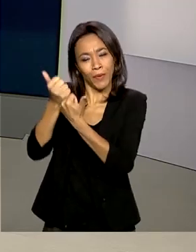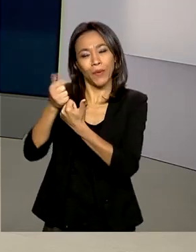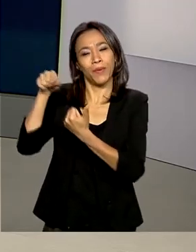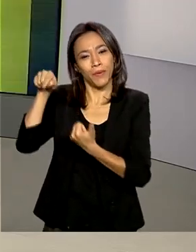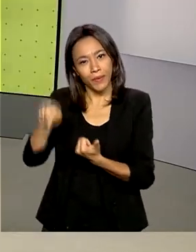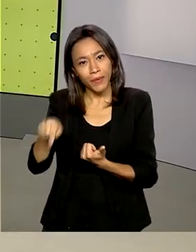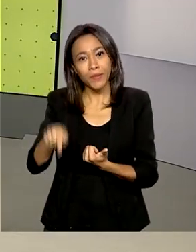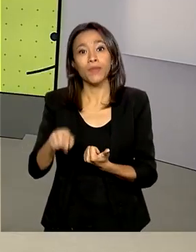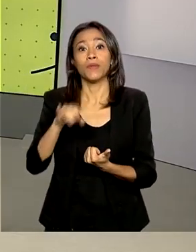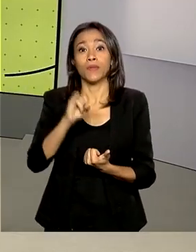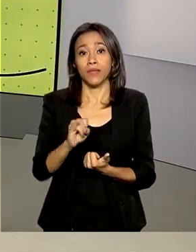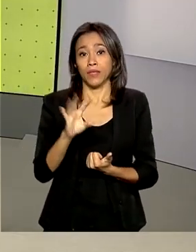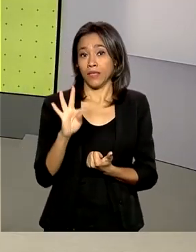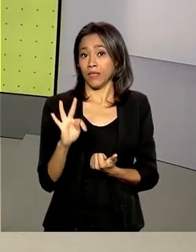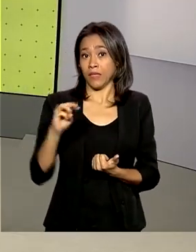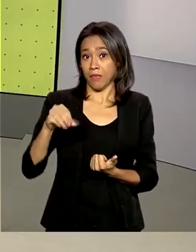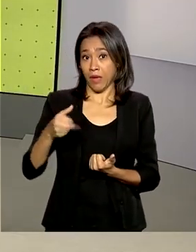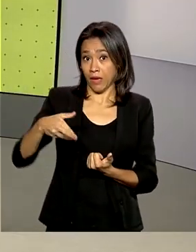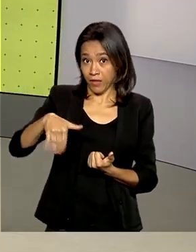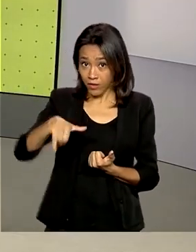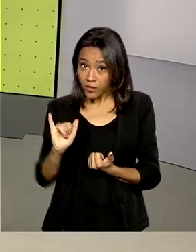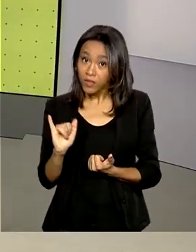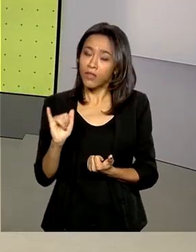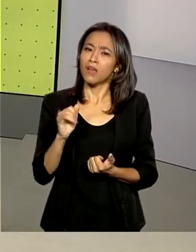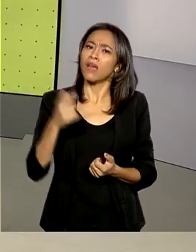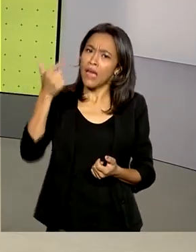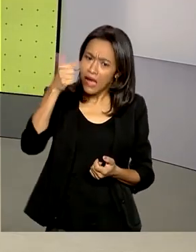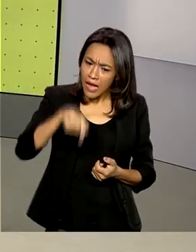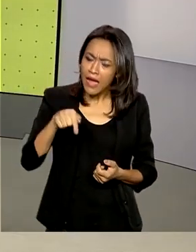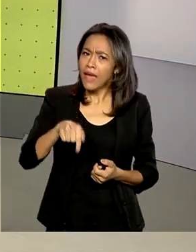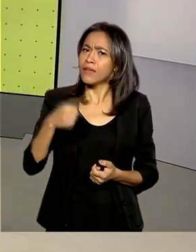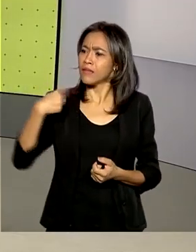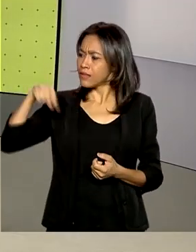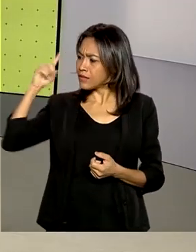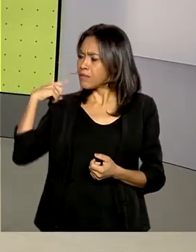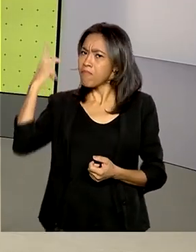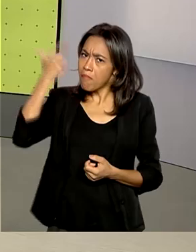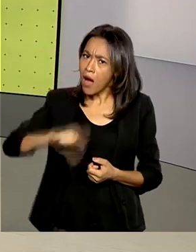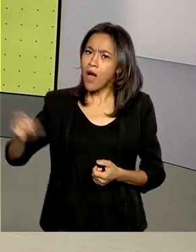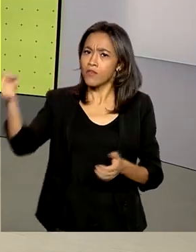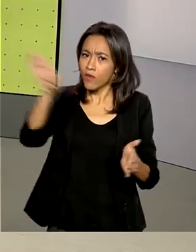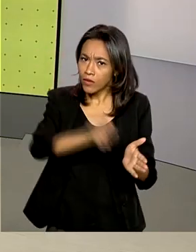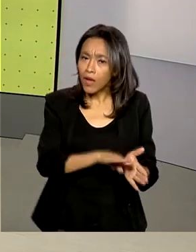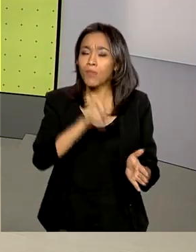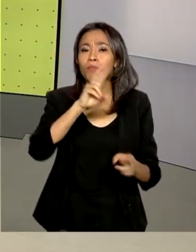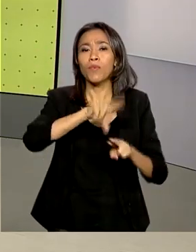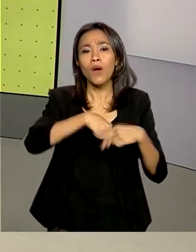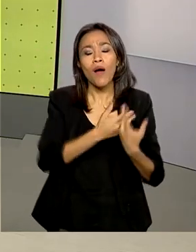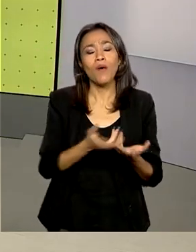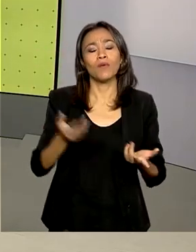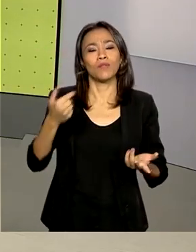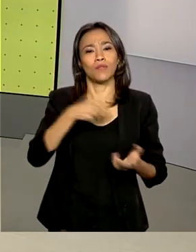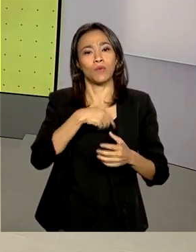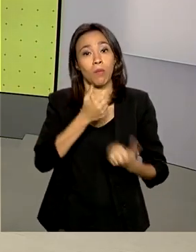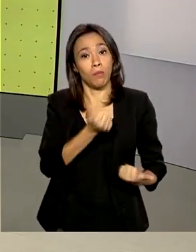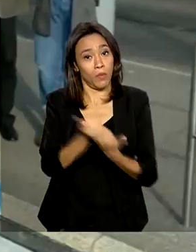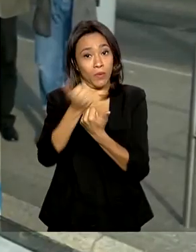Exteriores. Nesse fim de semana, mais brasileiros foram repatriados graças a voos fretados pelo governo.